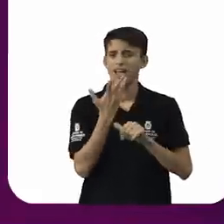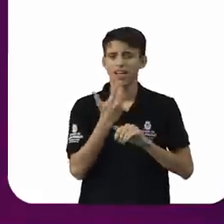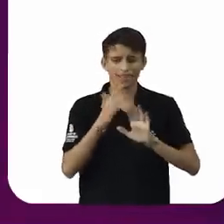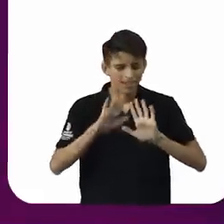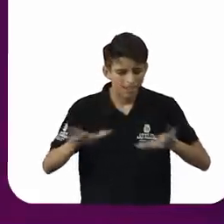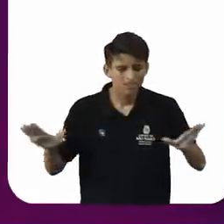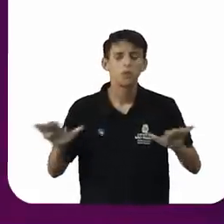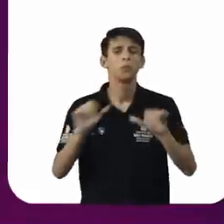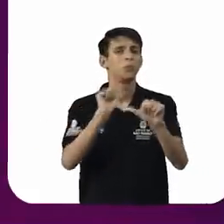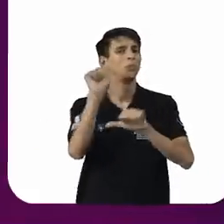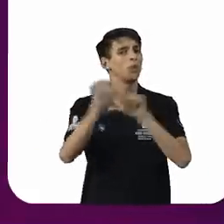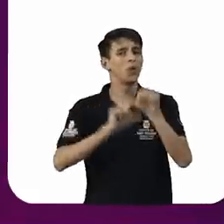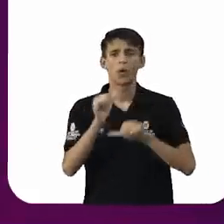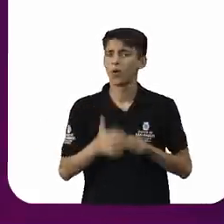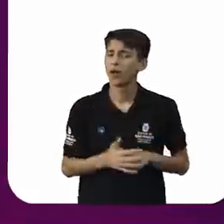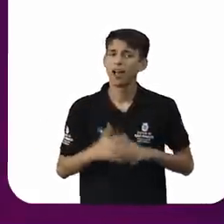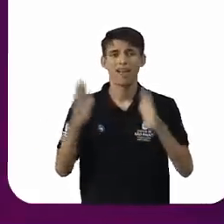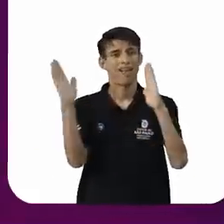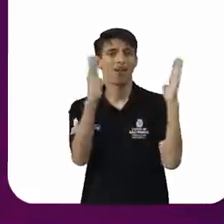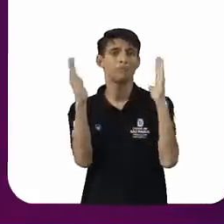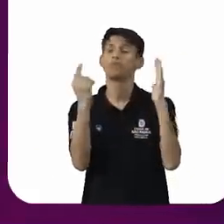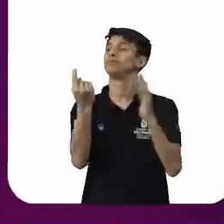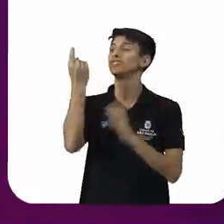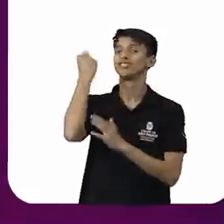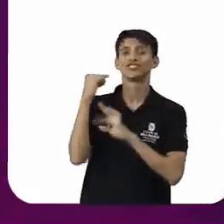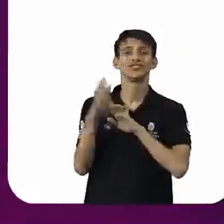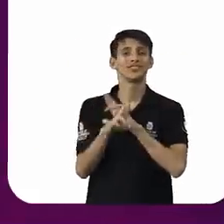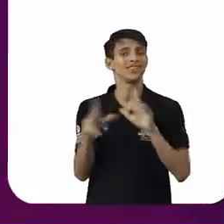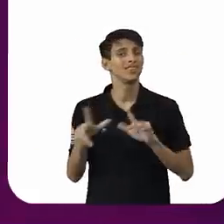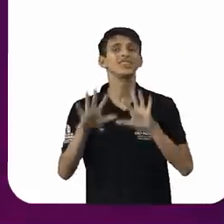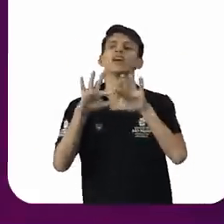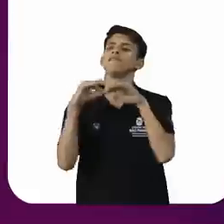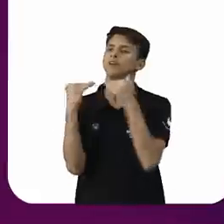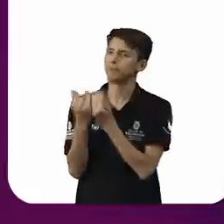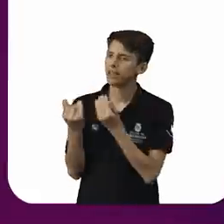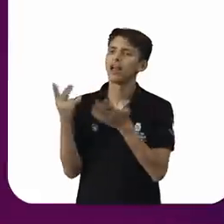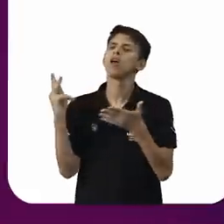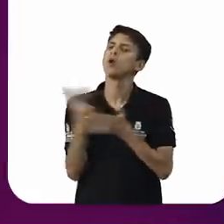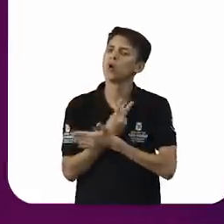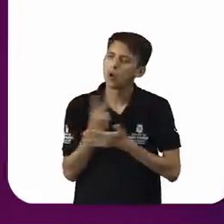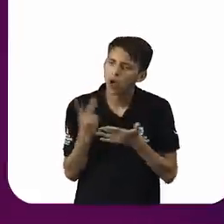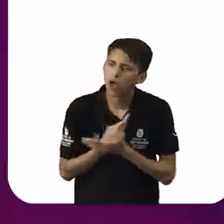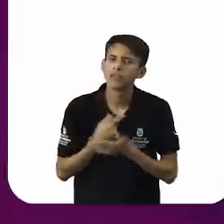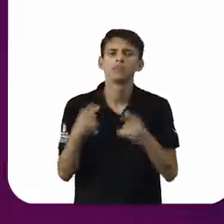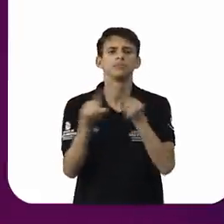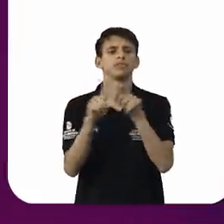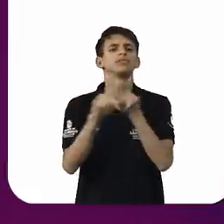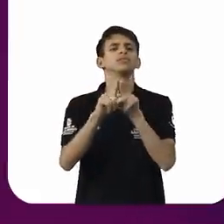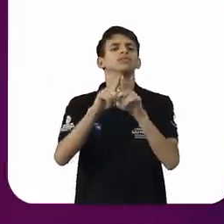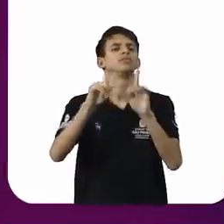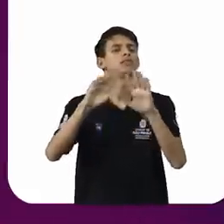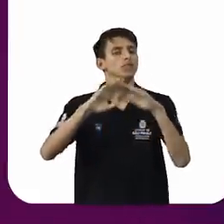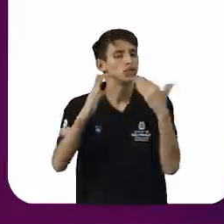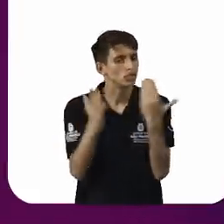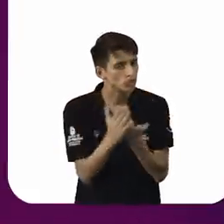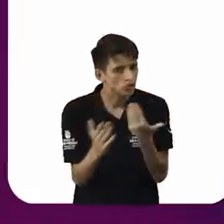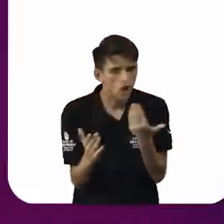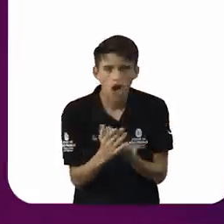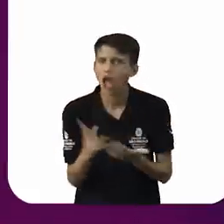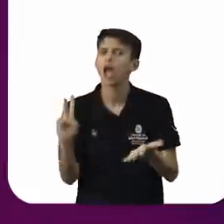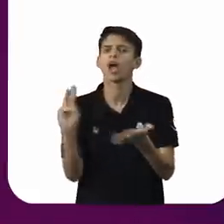mudou. Então, eu penso que sim, eu penso que a família fracassou, a escola fracassou,